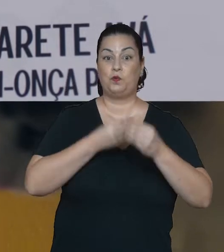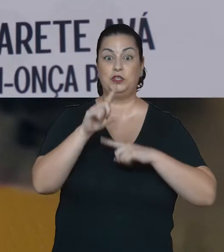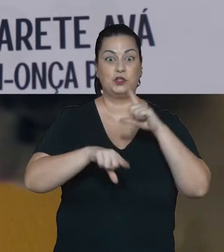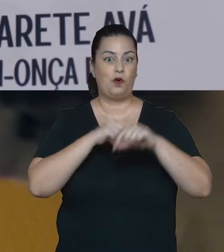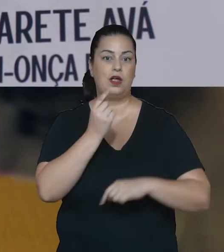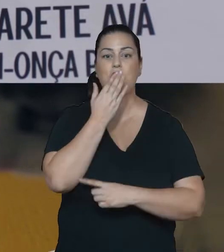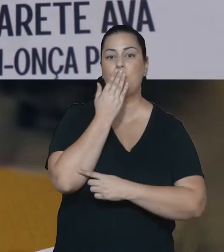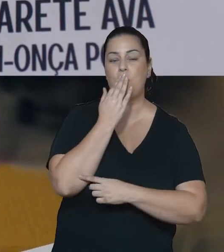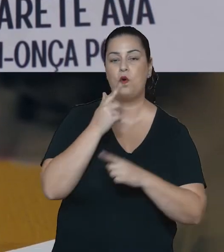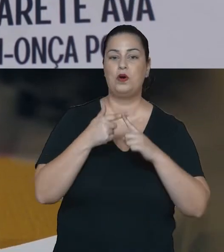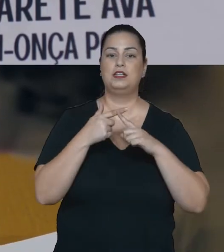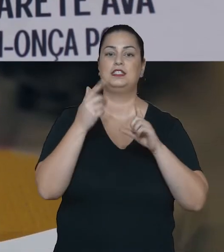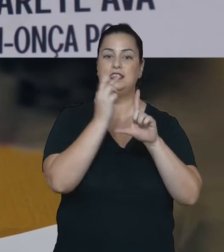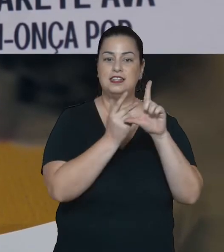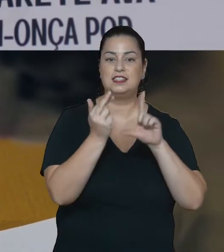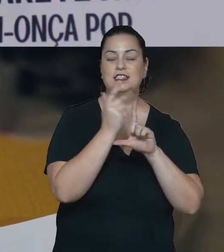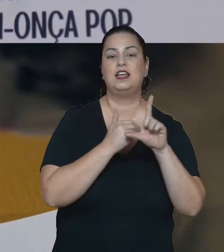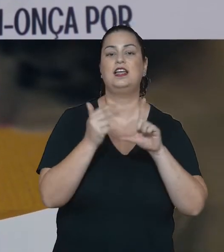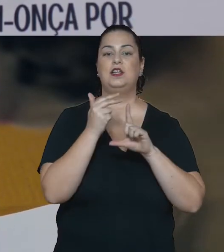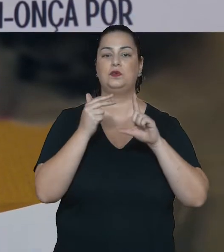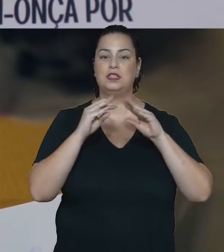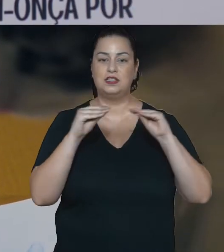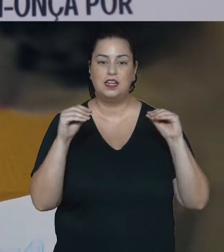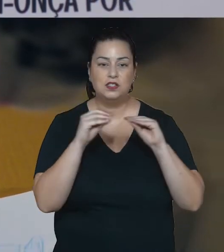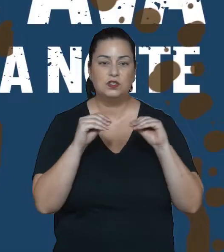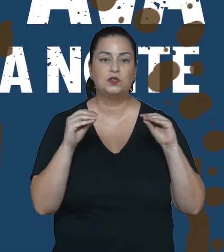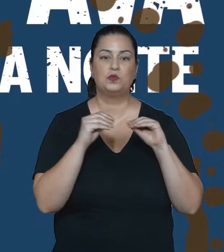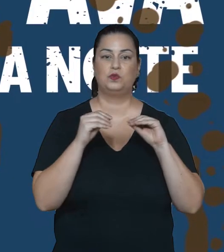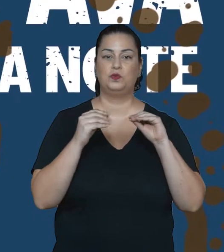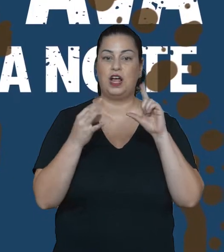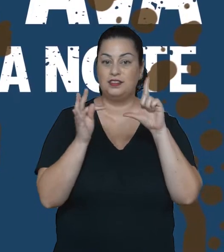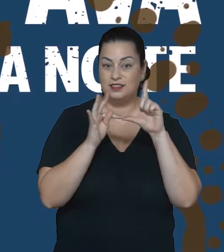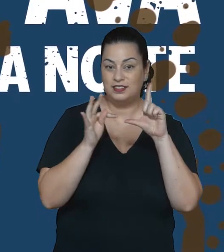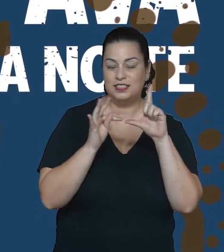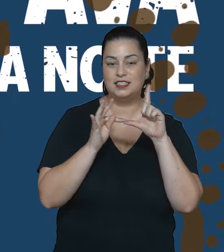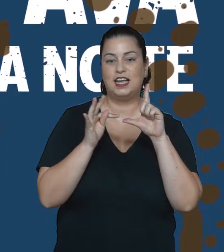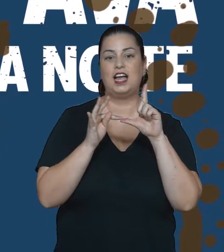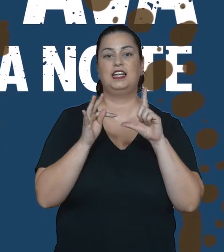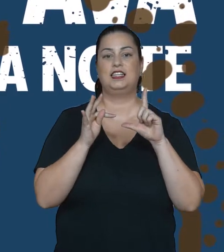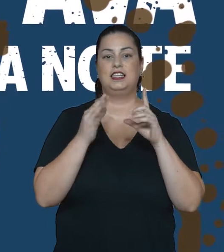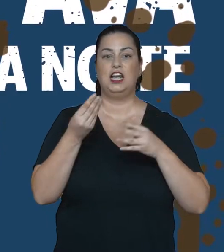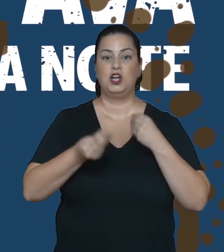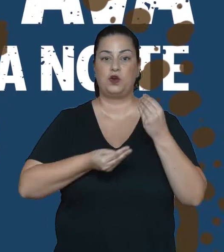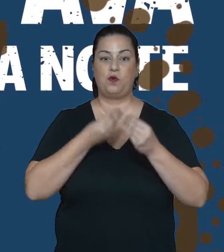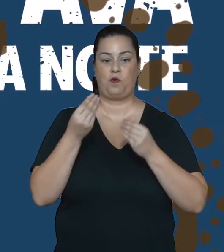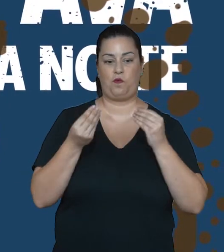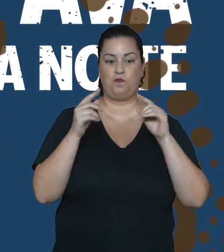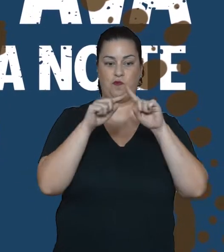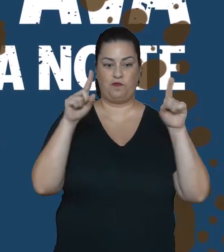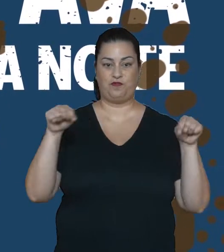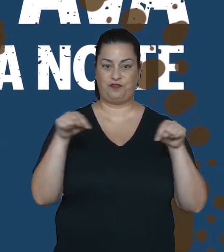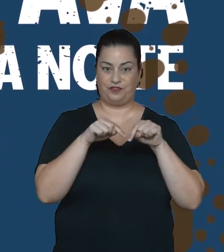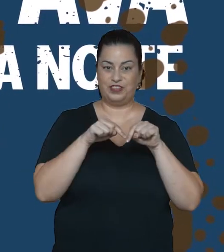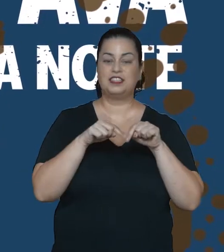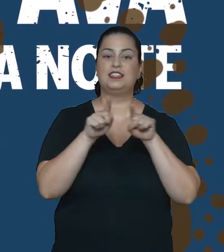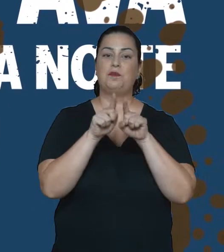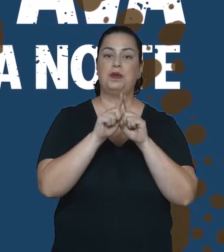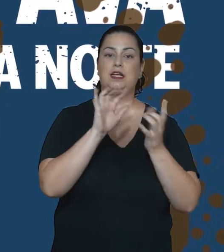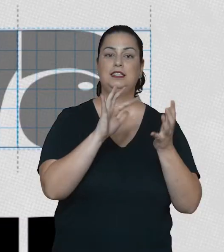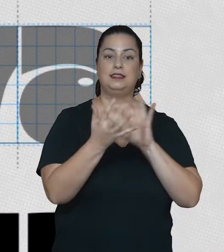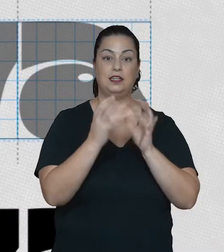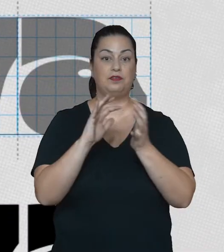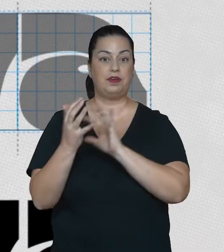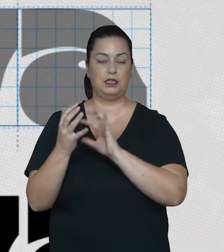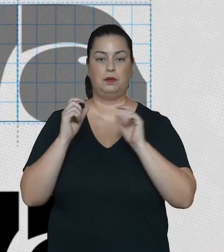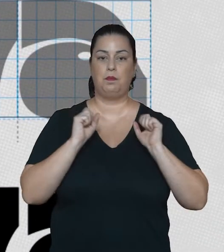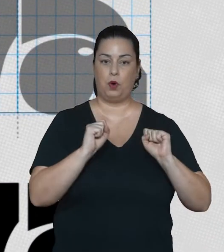combinações relativas a cores, composição, forma, texturas, tipografia e hierarquia visual, síntese gráfica,